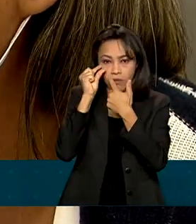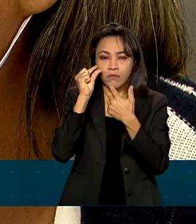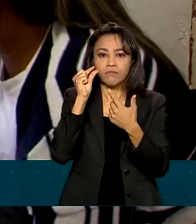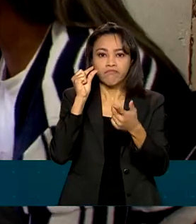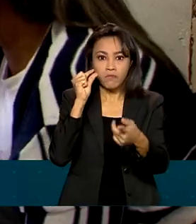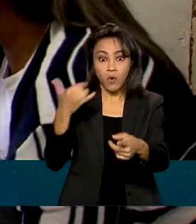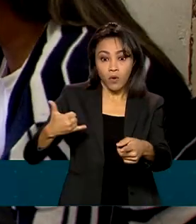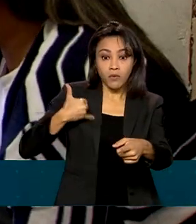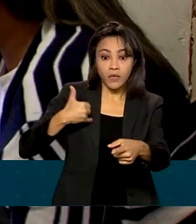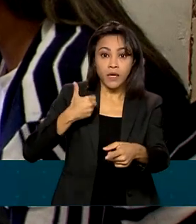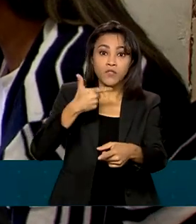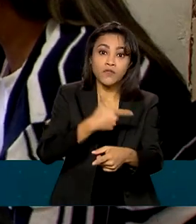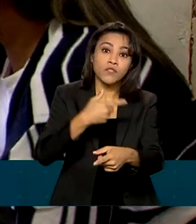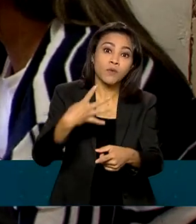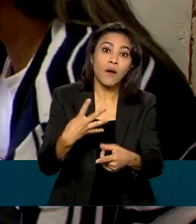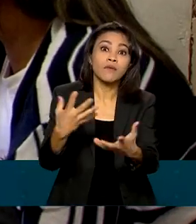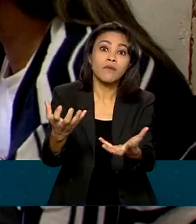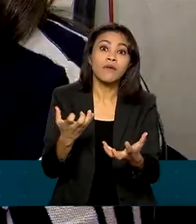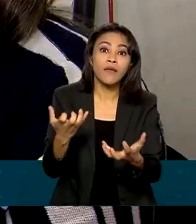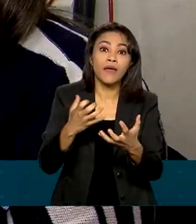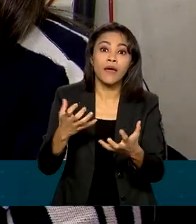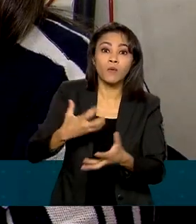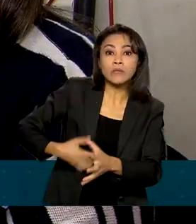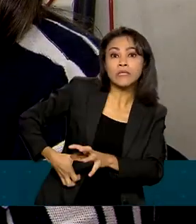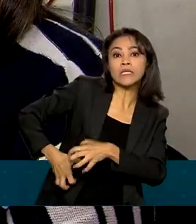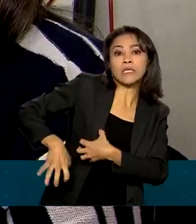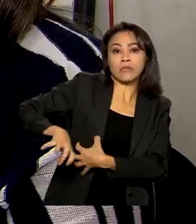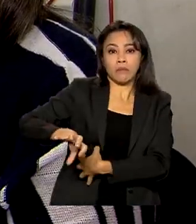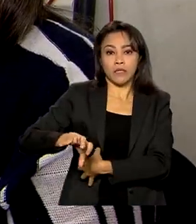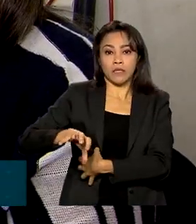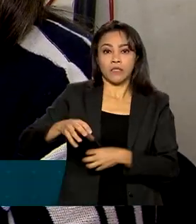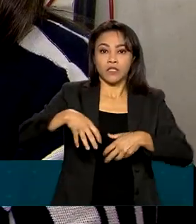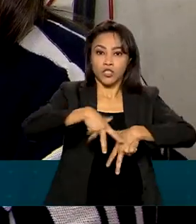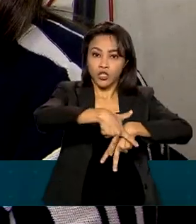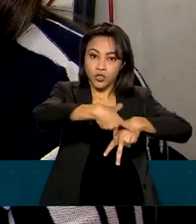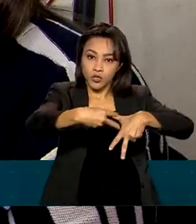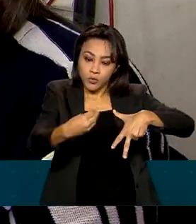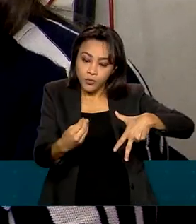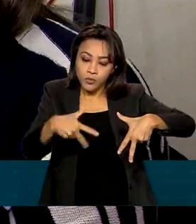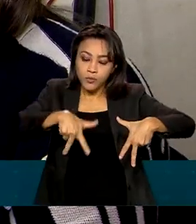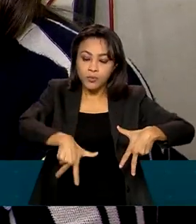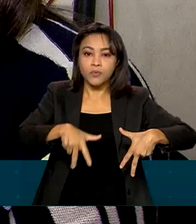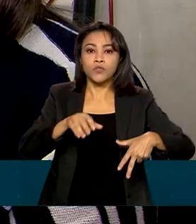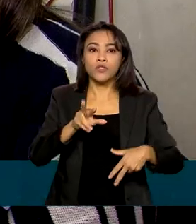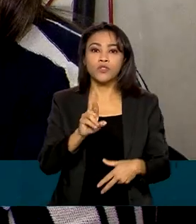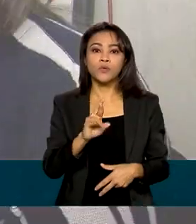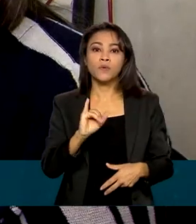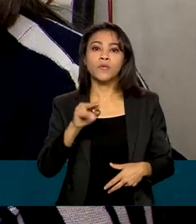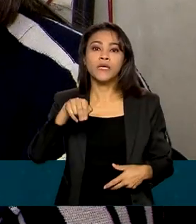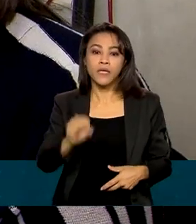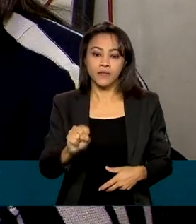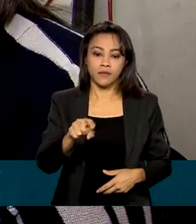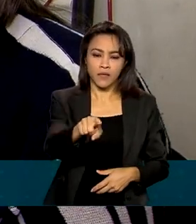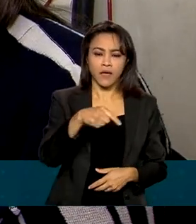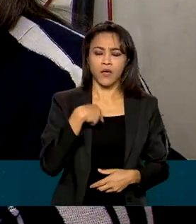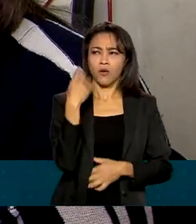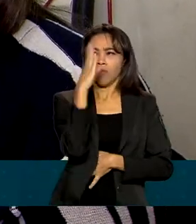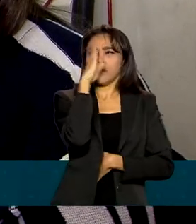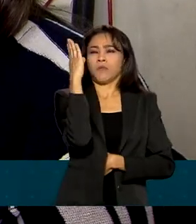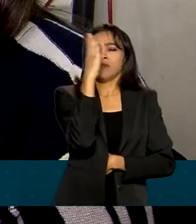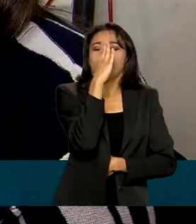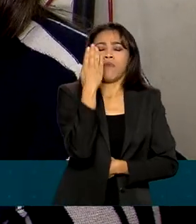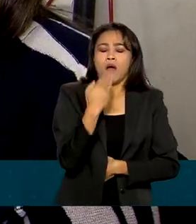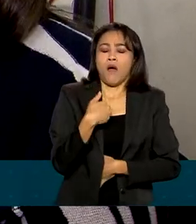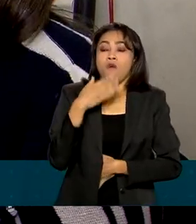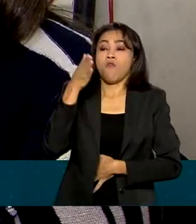anos, luta pelo transplante de um rim. Eu comecei o suspiro na escola e comecei a passar mal. Minha mãe me levou no hospital,